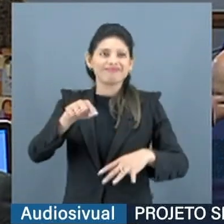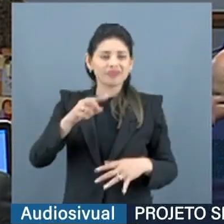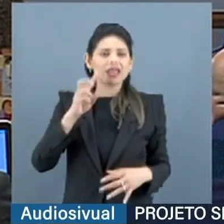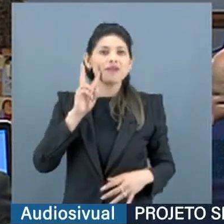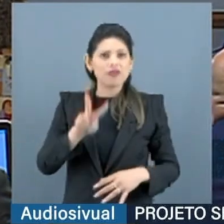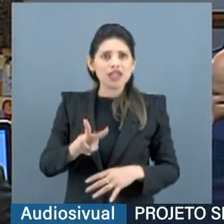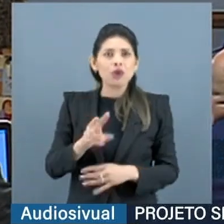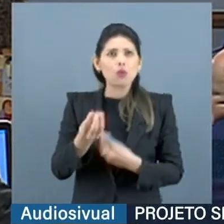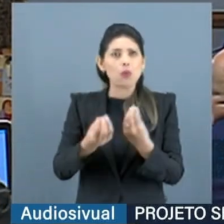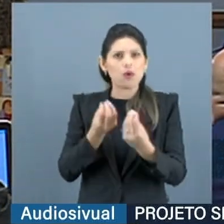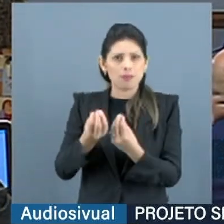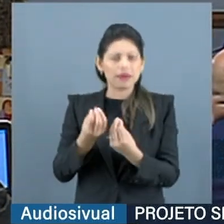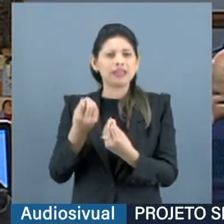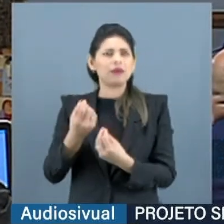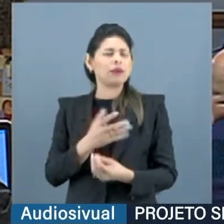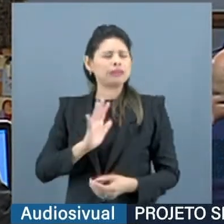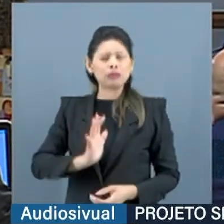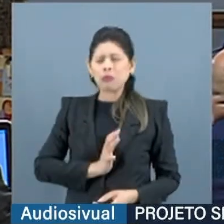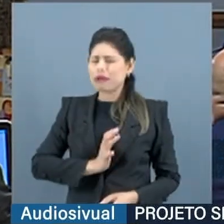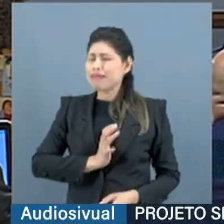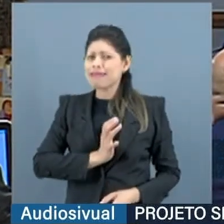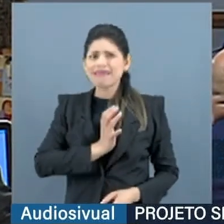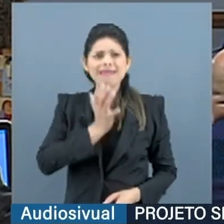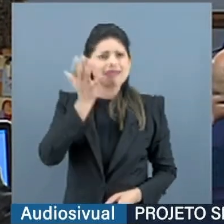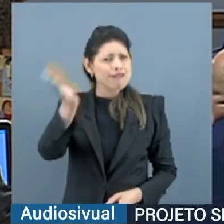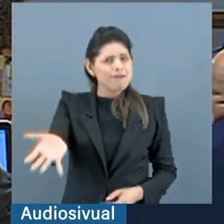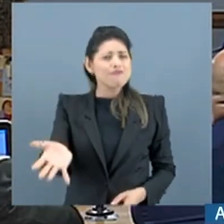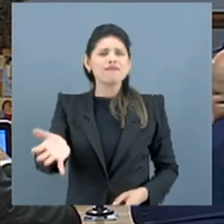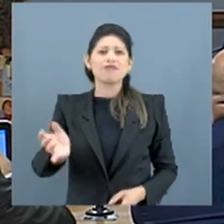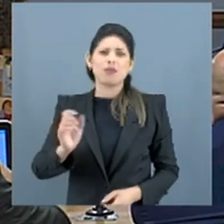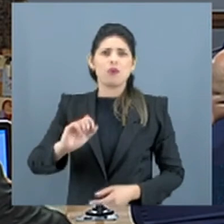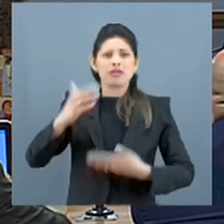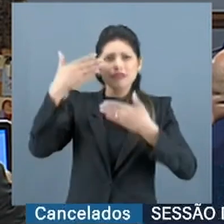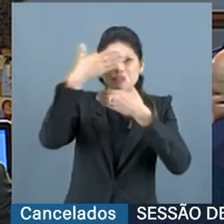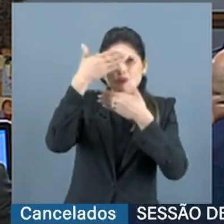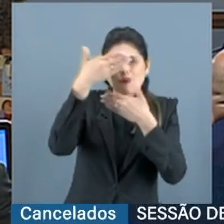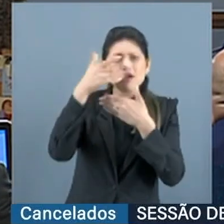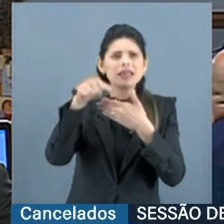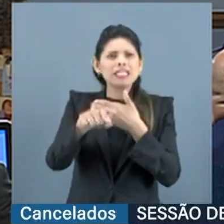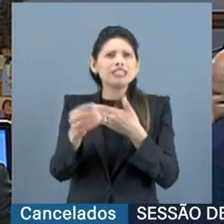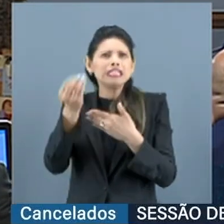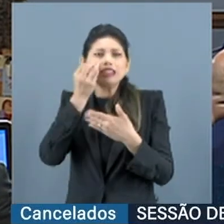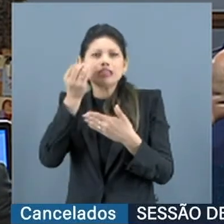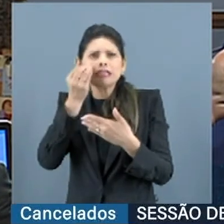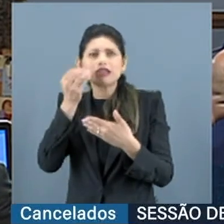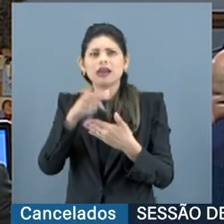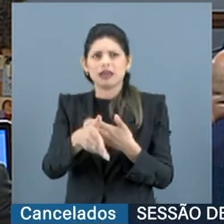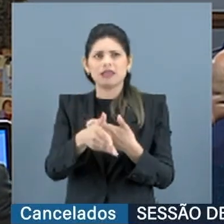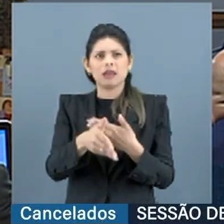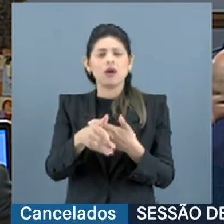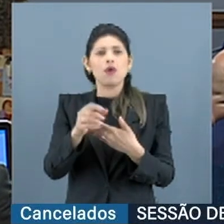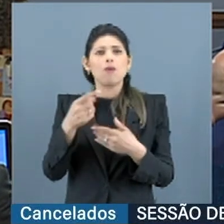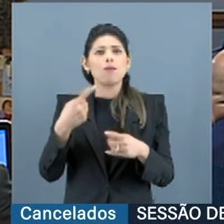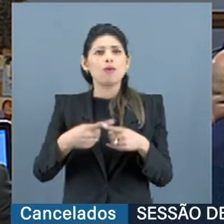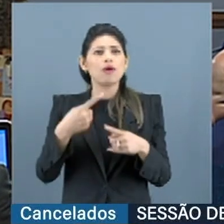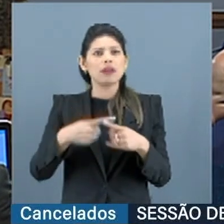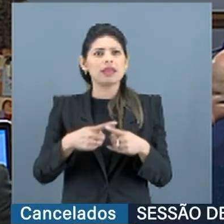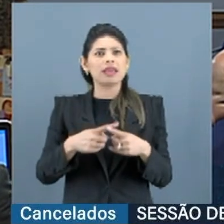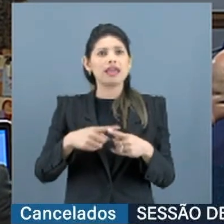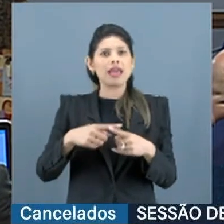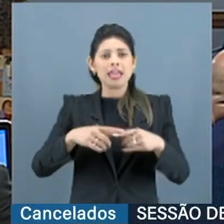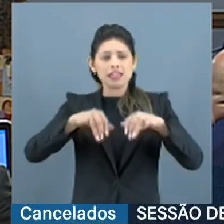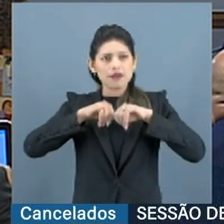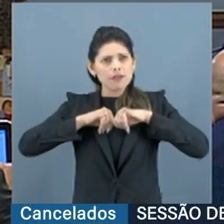terrível, terrorista, que foi embrionário, claramente, a partir das